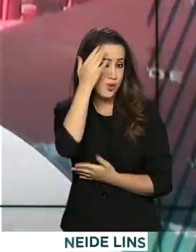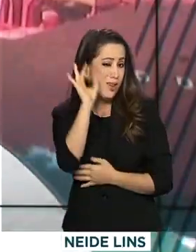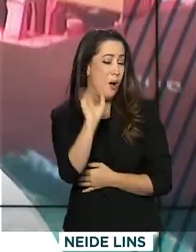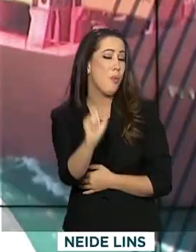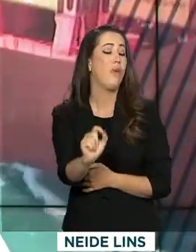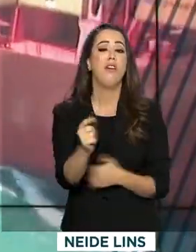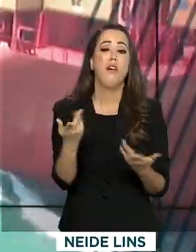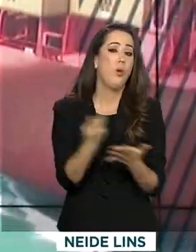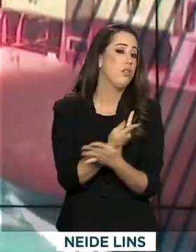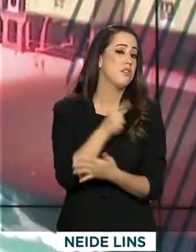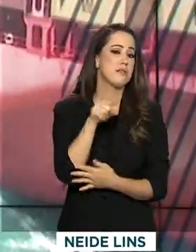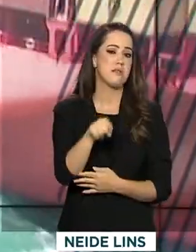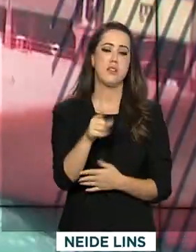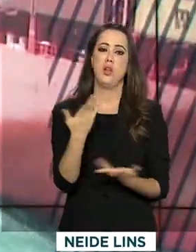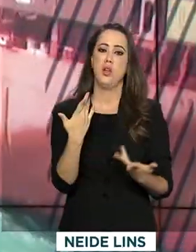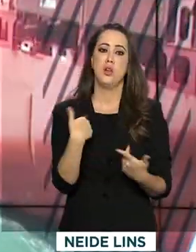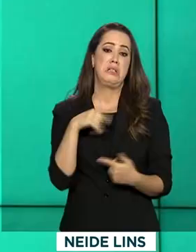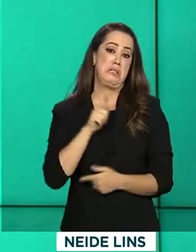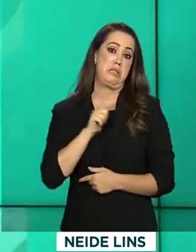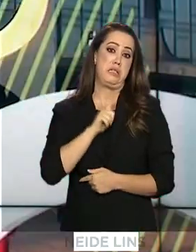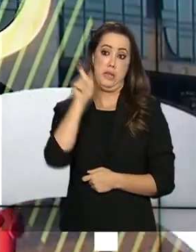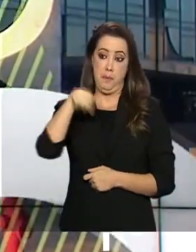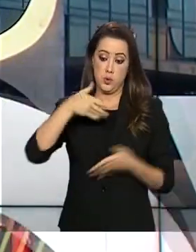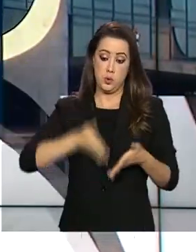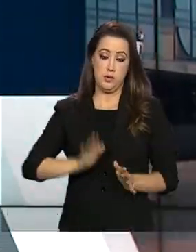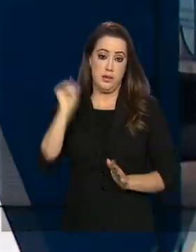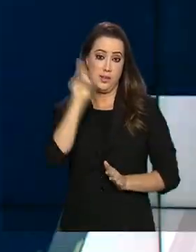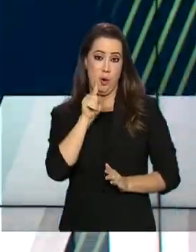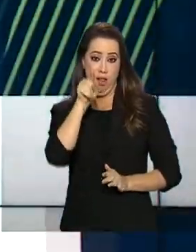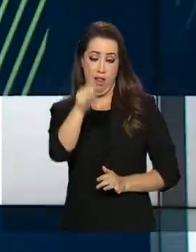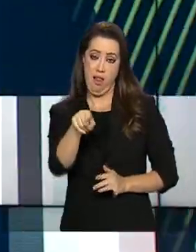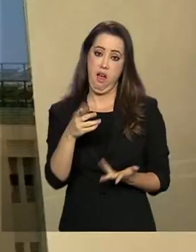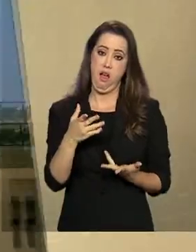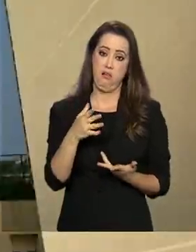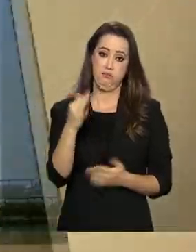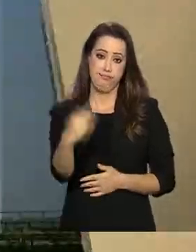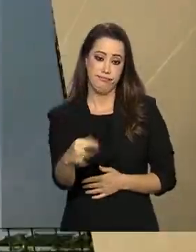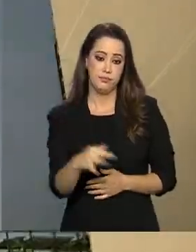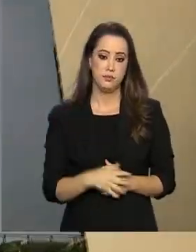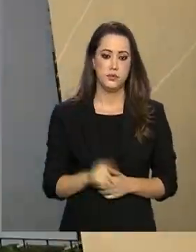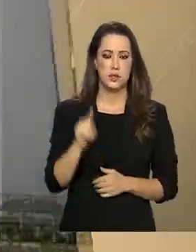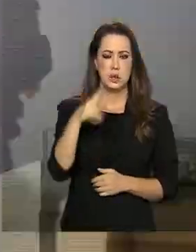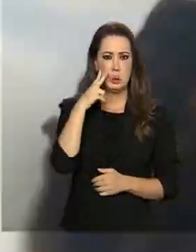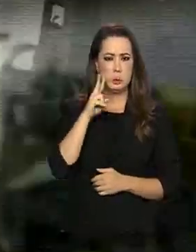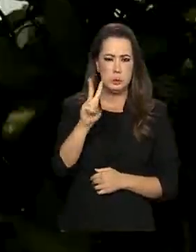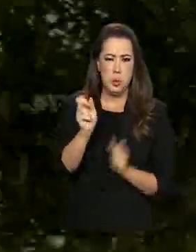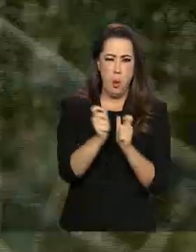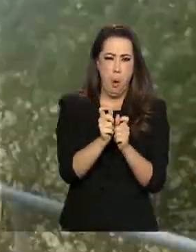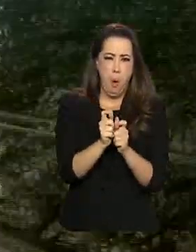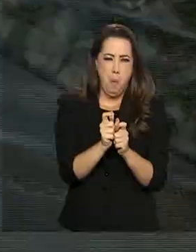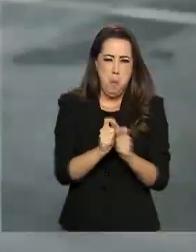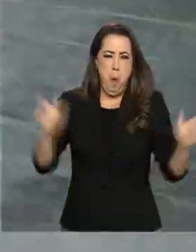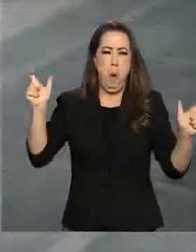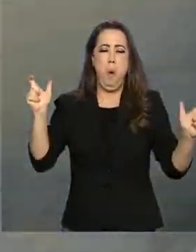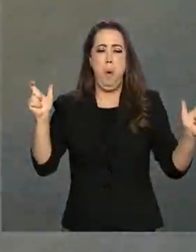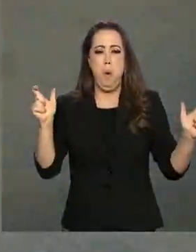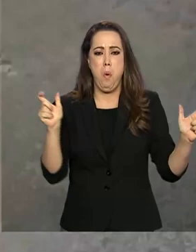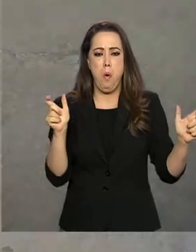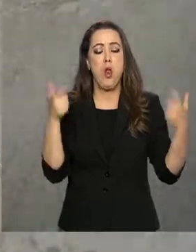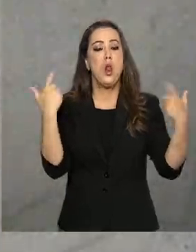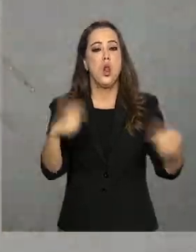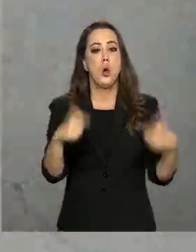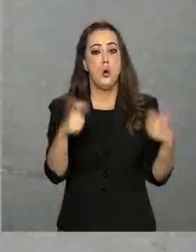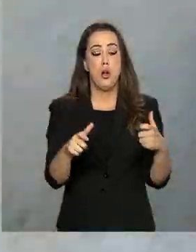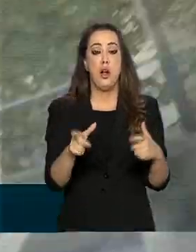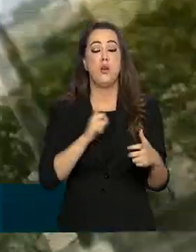sabe as causas do acidente e se há brasileiros entre os feridos. A explosão ocorreu em um armazém que estocava